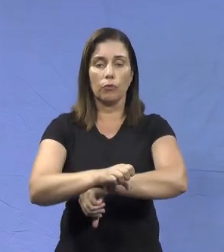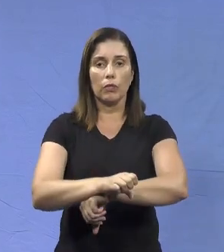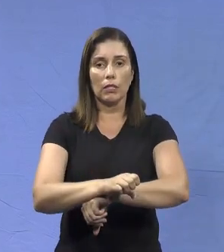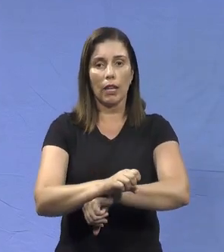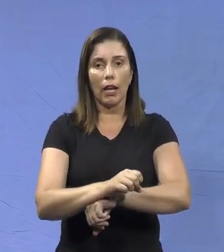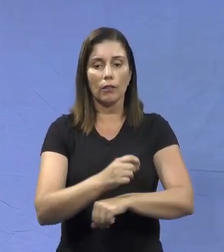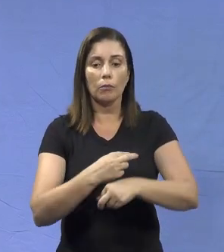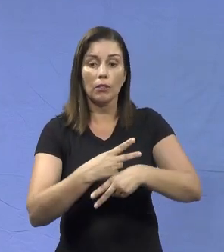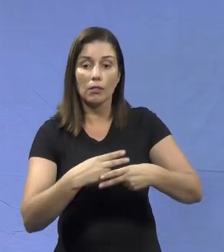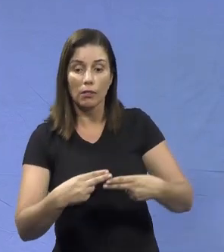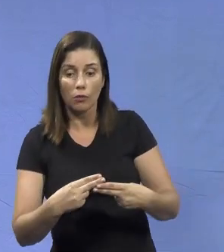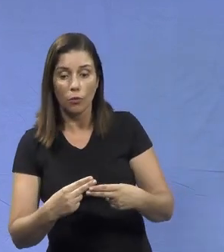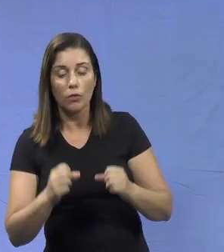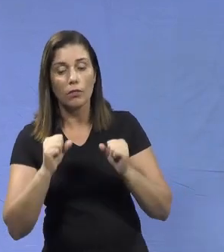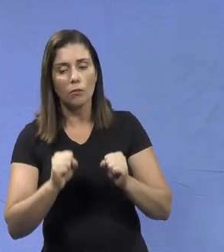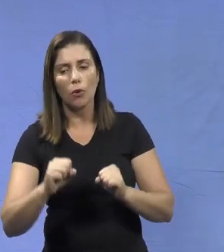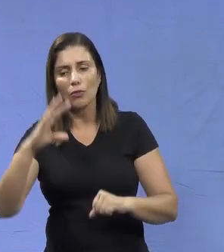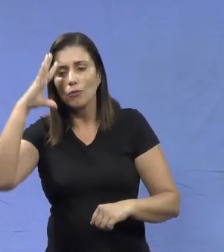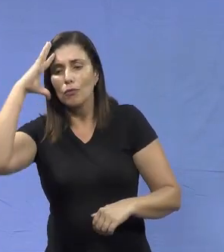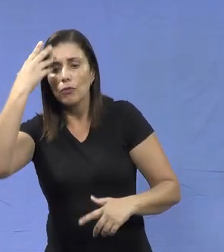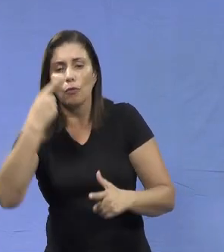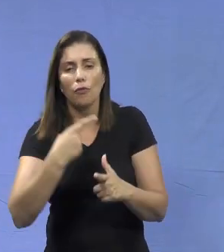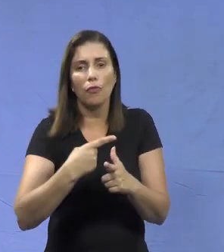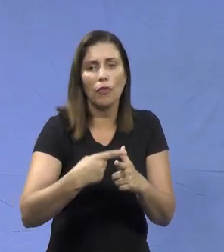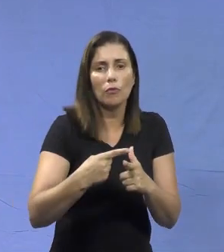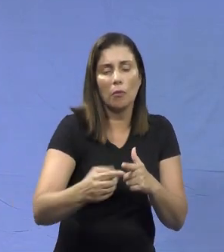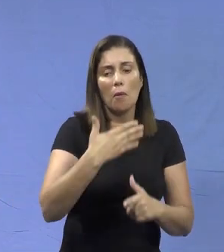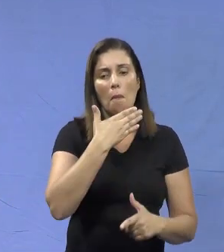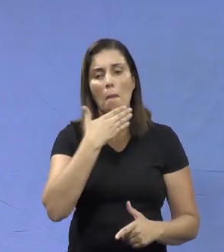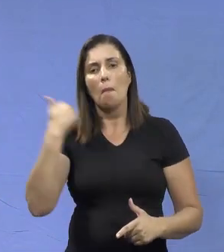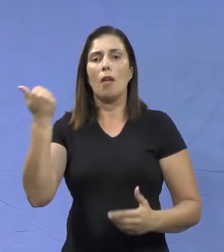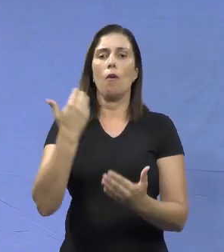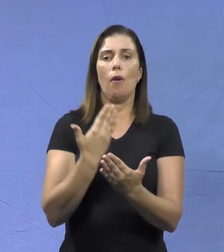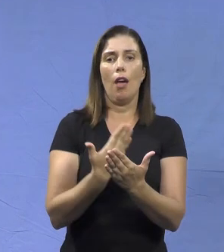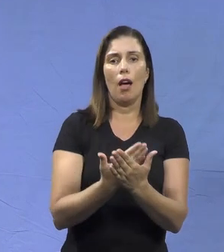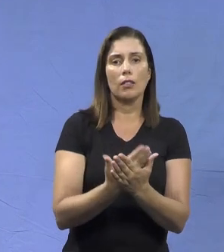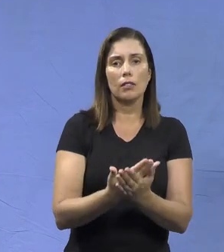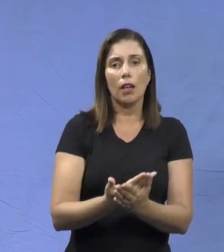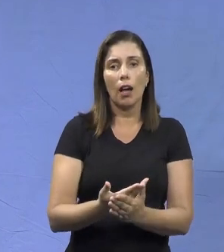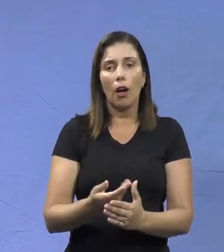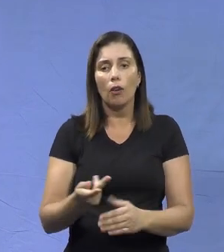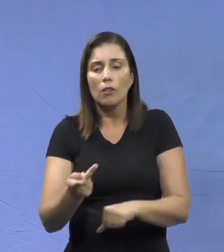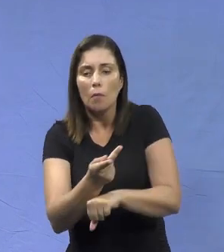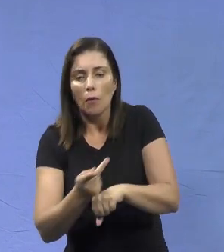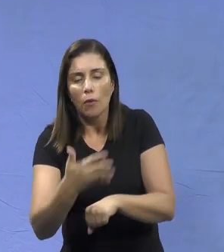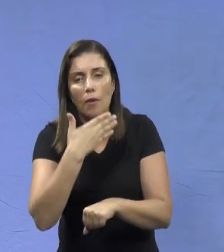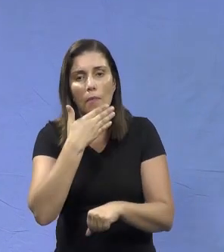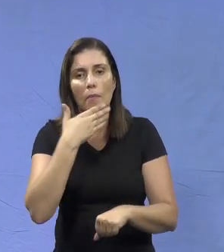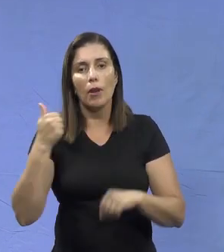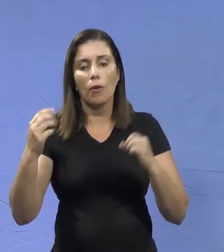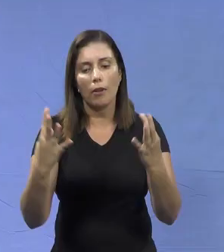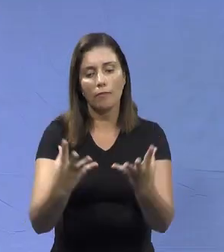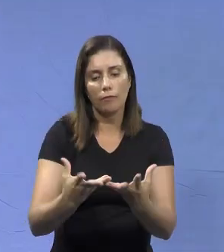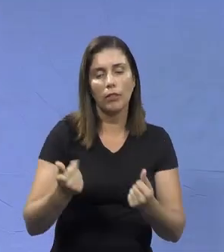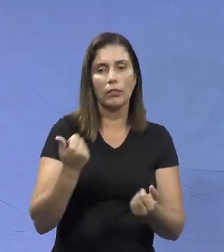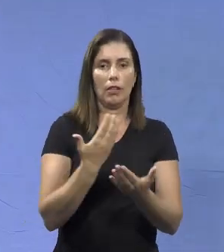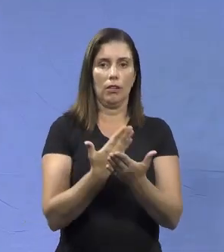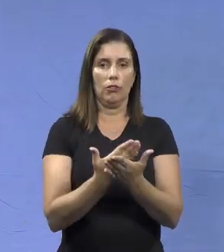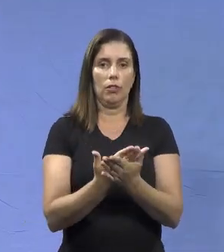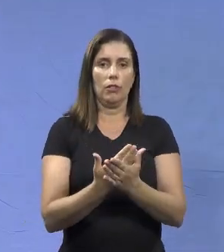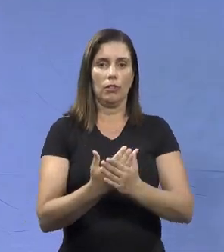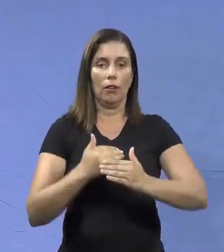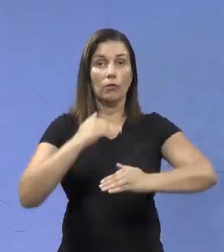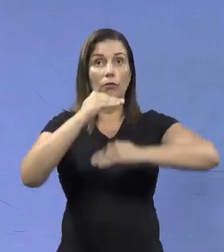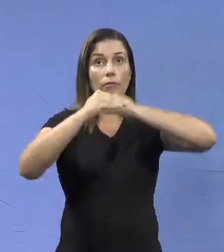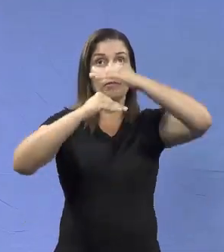para que essas alternativas sejam solucionadas ou, pelo menos, se busquem uma melhora na qualidade das aulas ministradas. Estamos aí